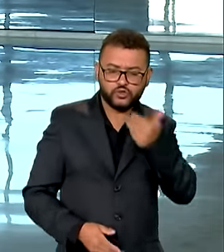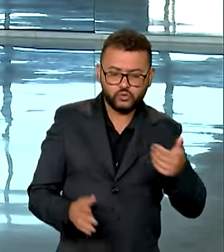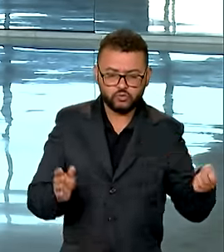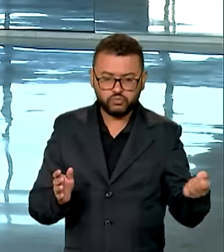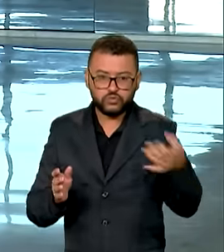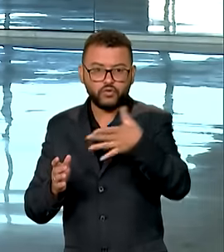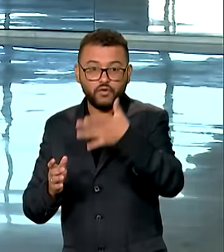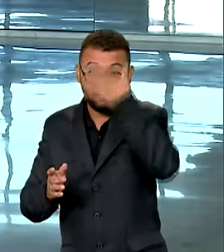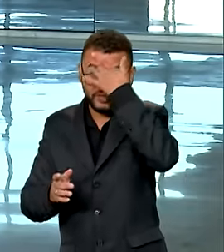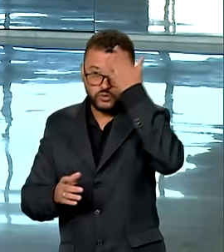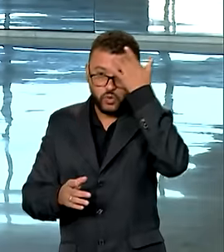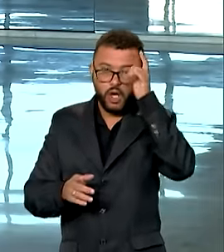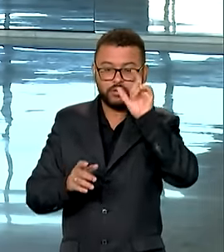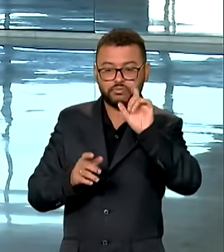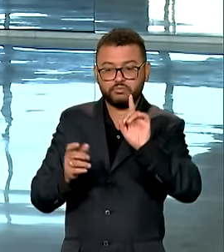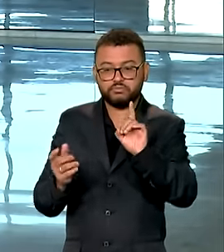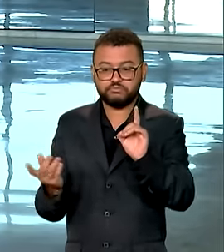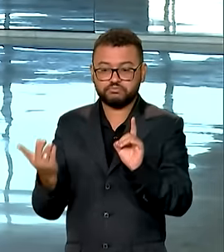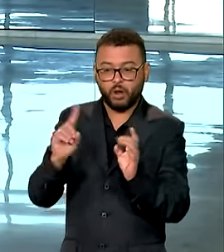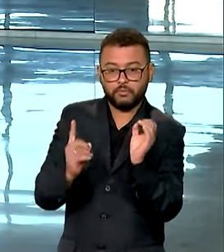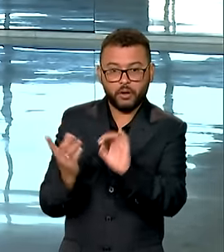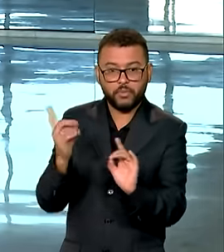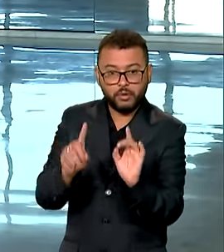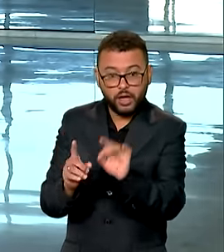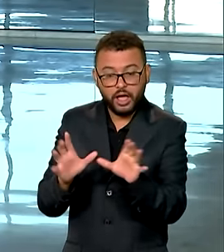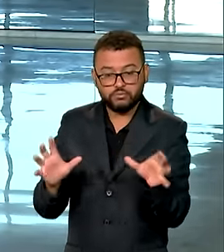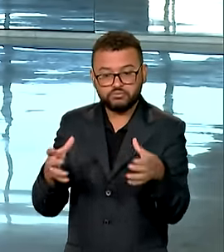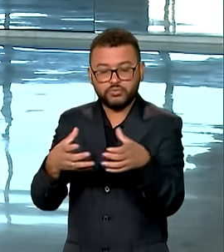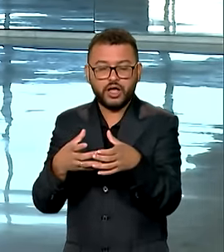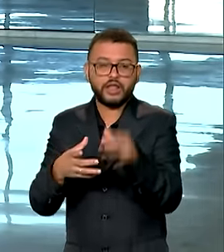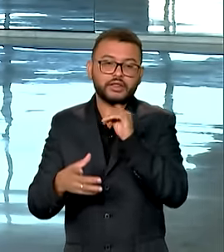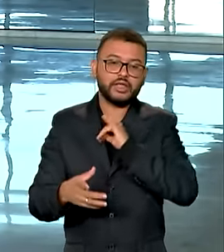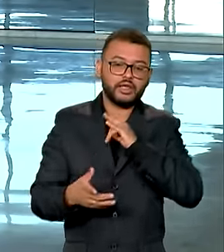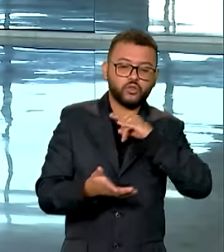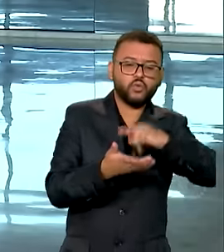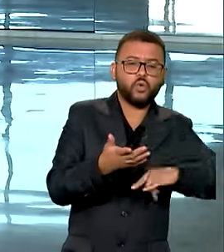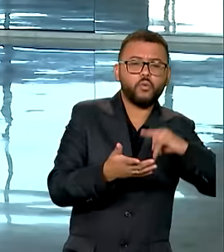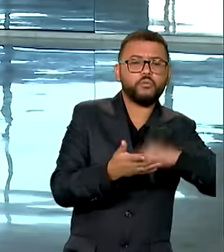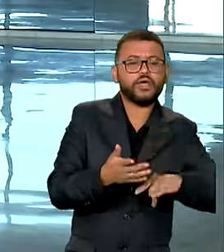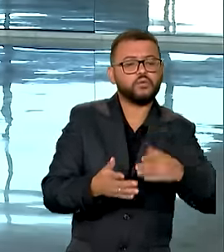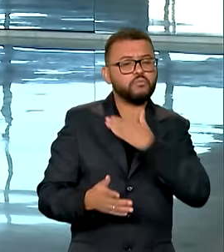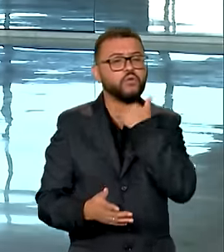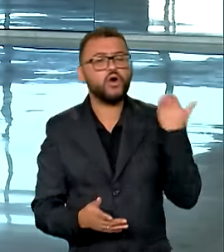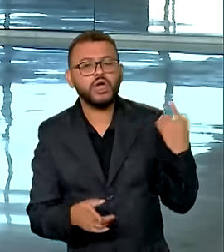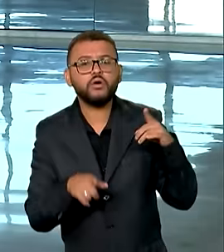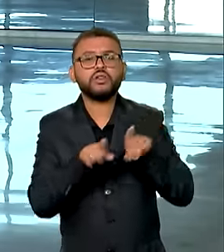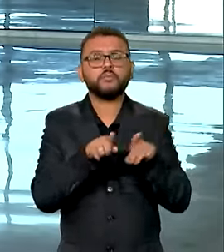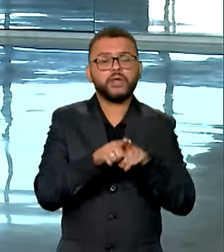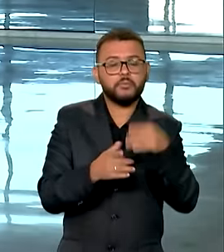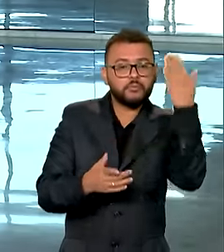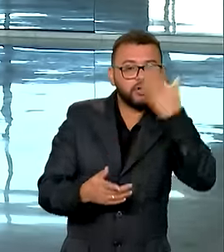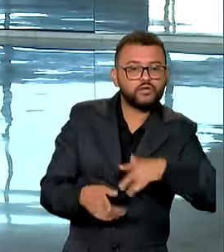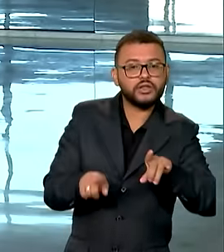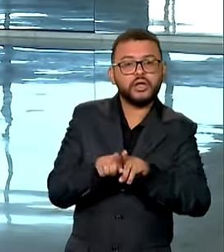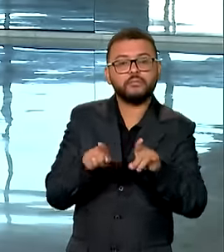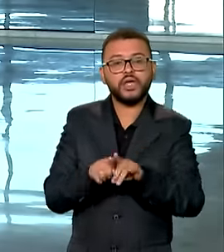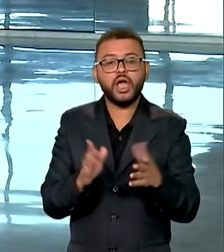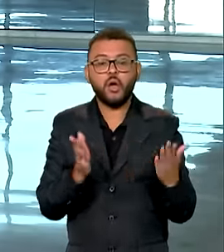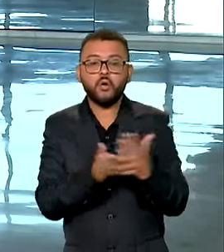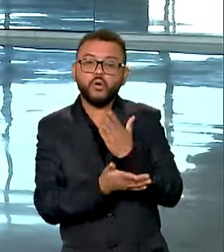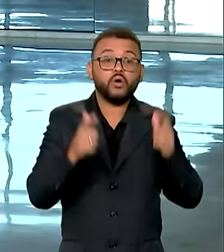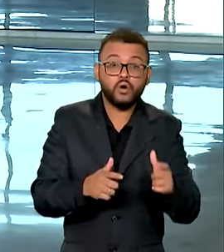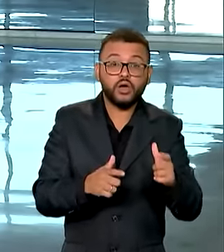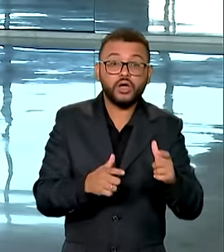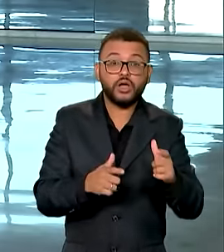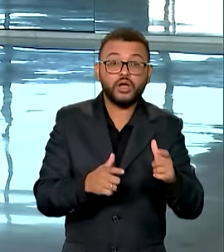integrantes, dará continuidade, por exemplo, às retificações de atestados de óbito e aos trabalhos na vala clandestina de Perus, com